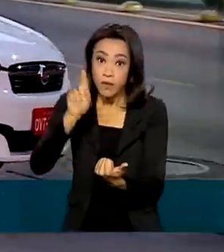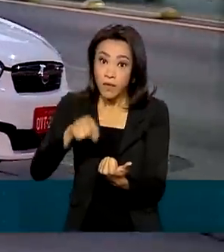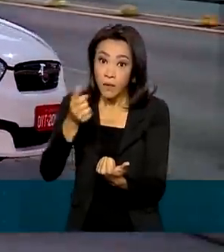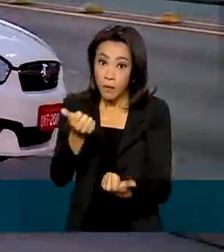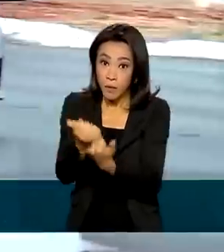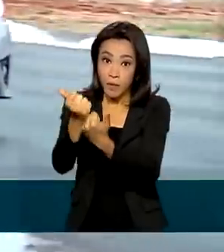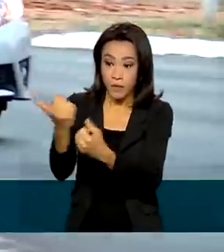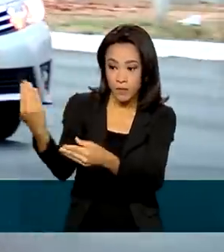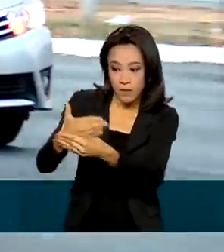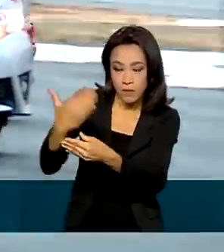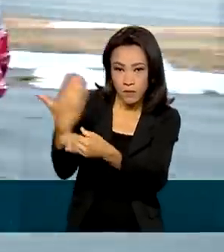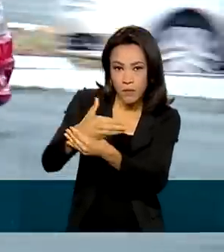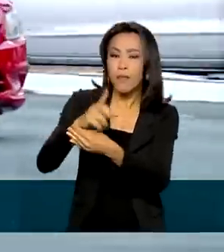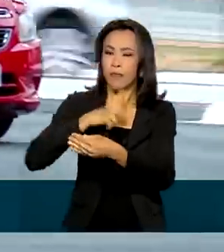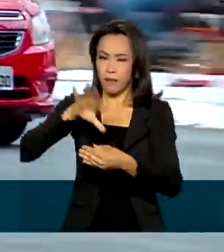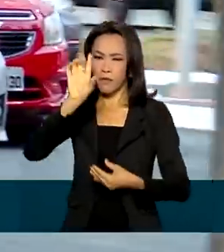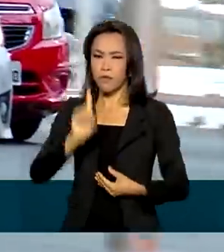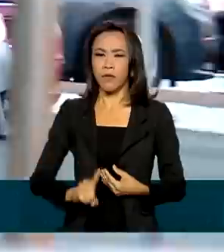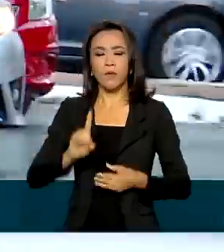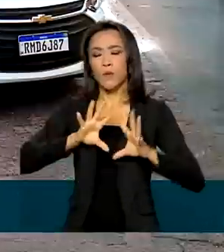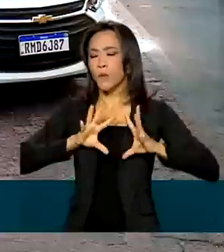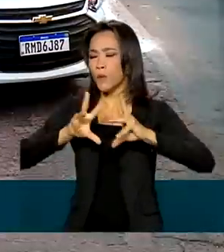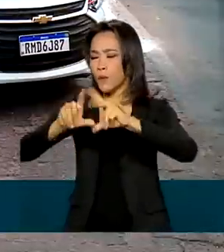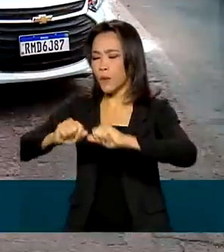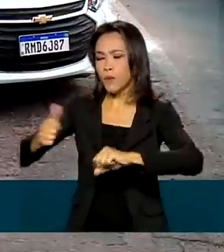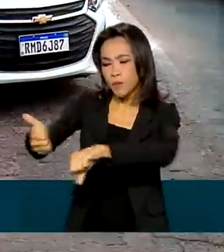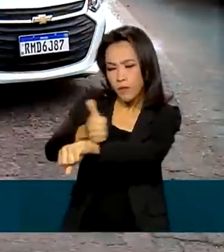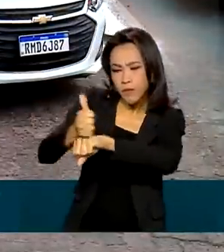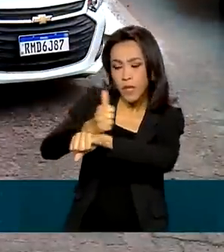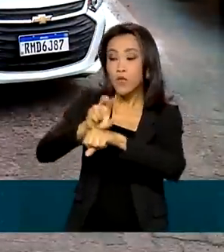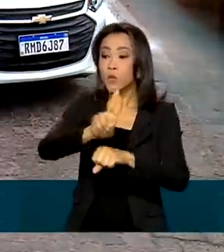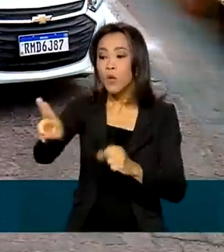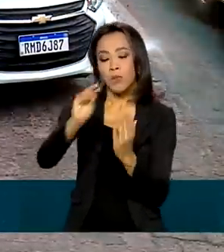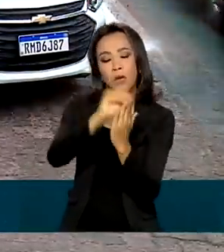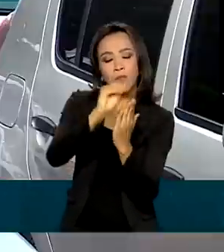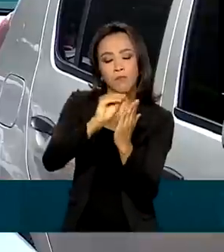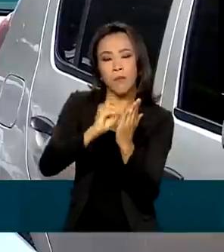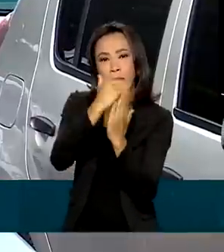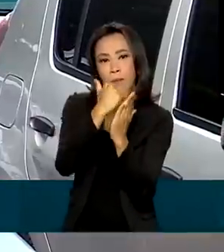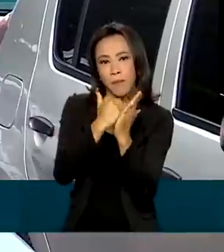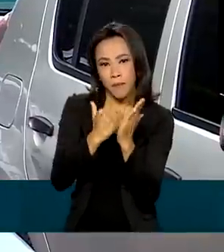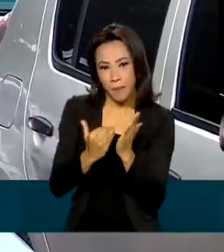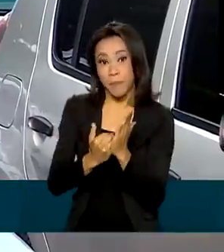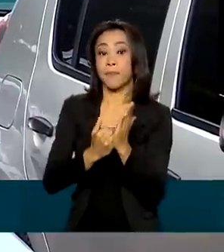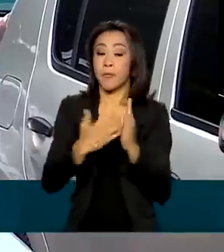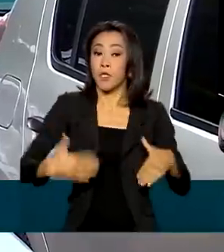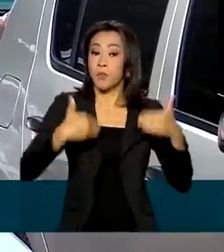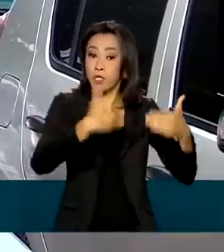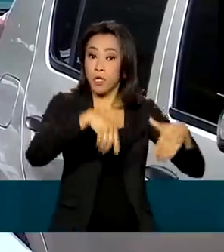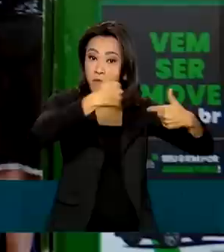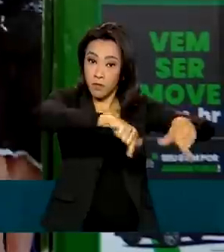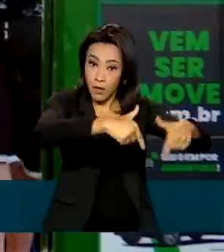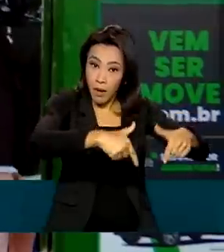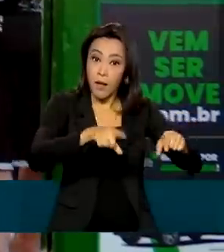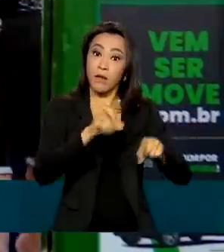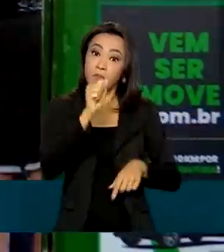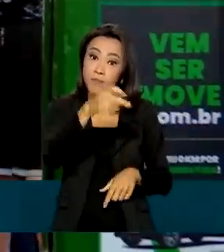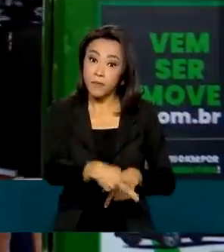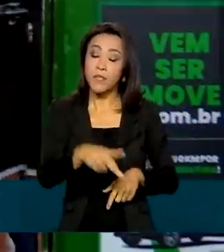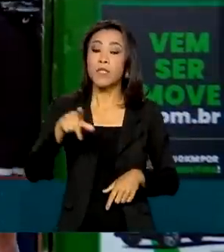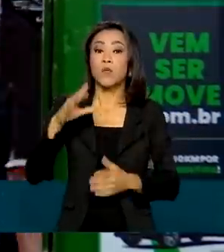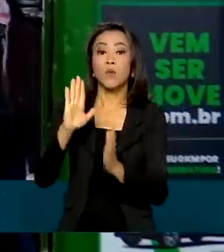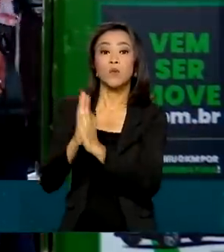taxista. Tem direito ao crédito todos os profissionais cadastrados no Ministério do Trabalho e Previdência, com a Carteira